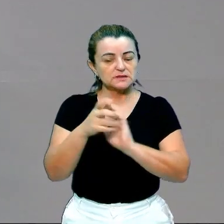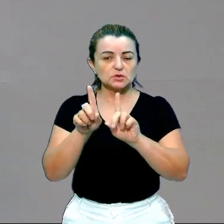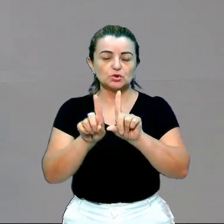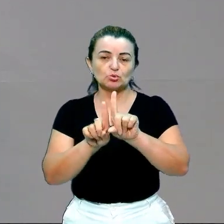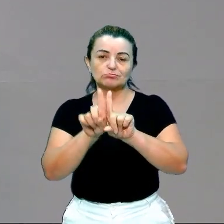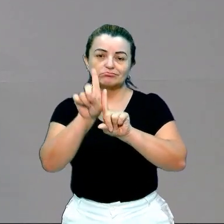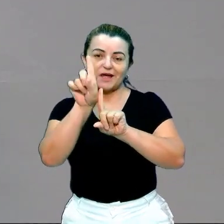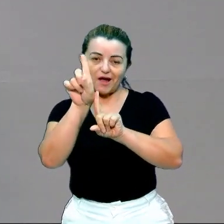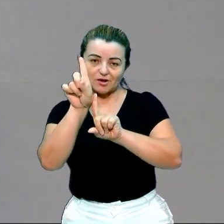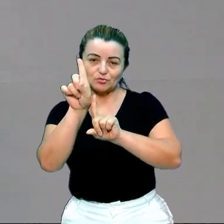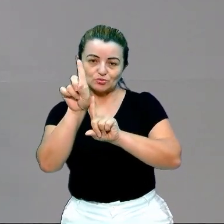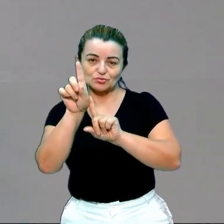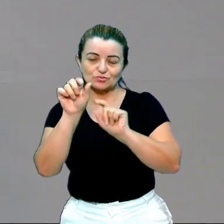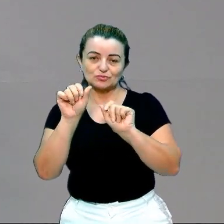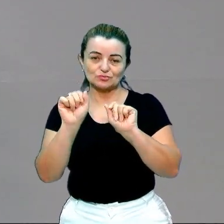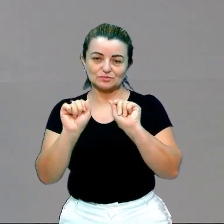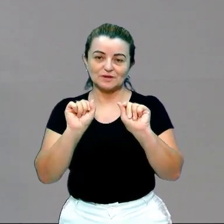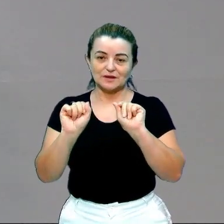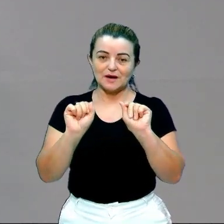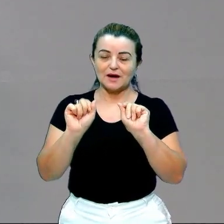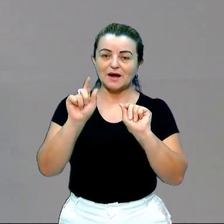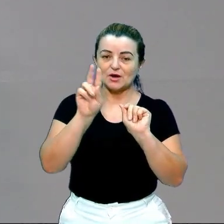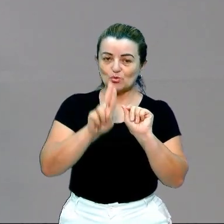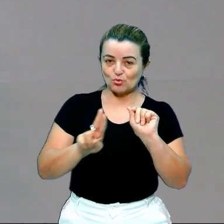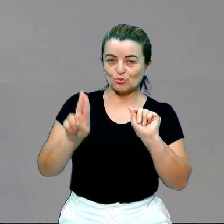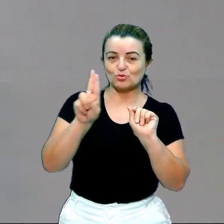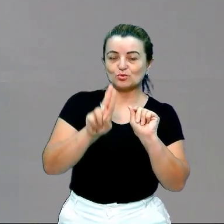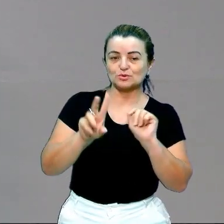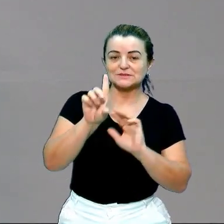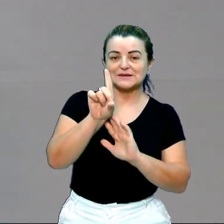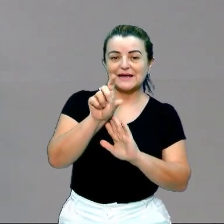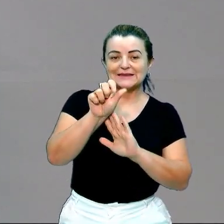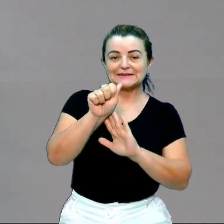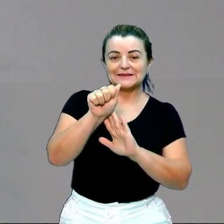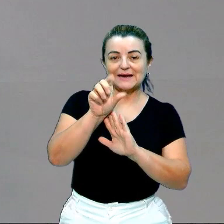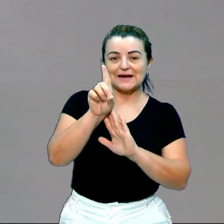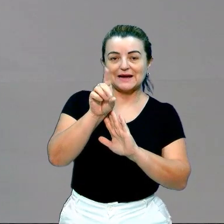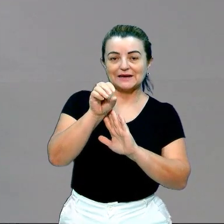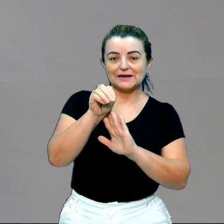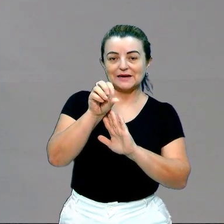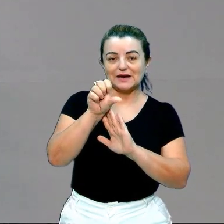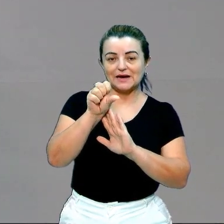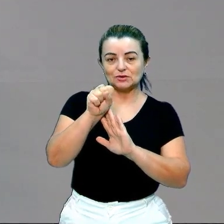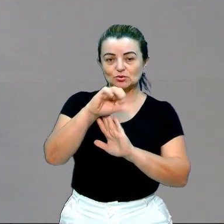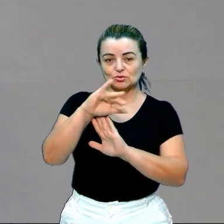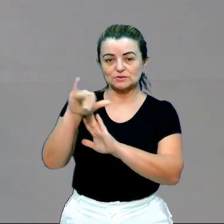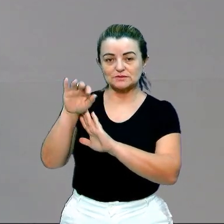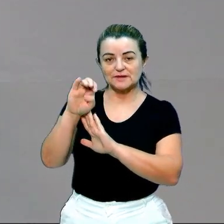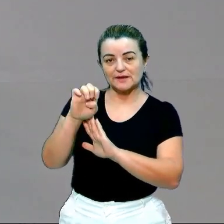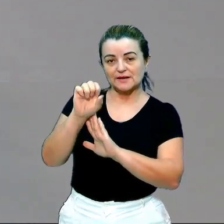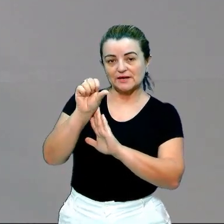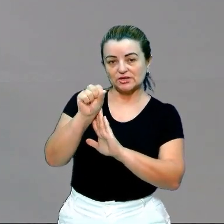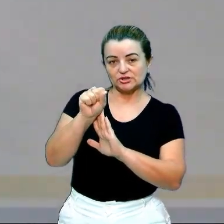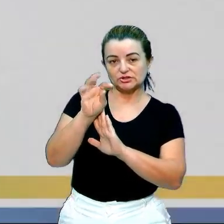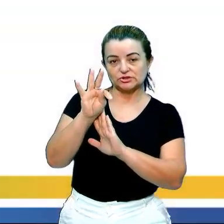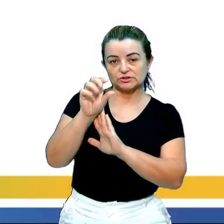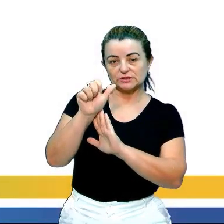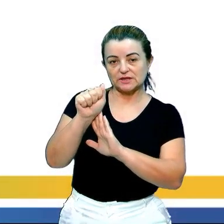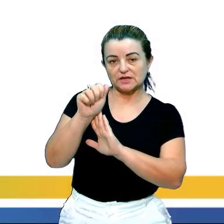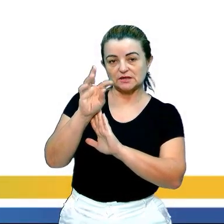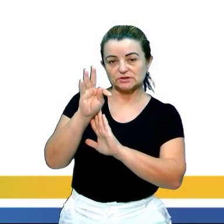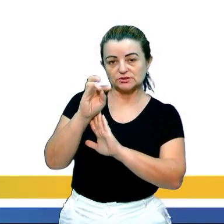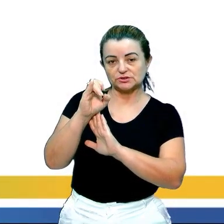aí eu faço a introdução utilizando mais os dados estatísticos. Mas dependendo do tema, a gente usa mais um tipo específico na introdução.